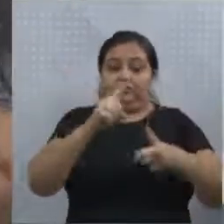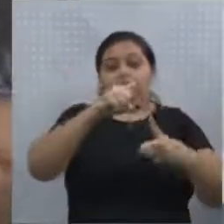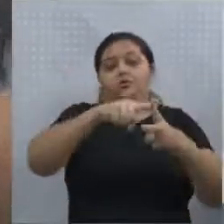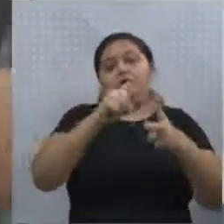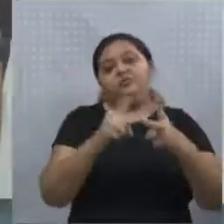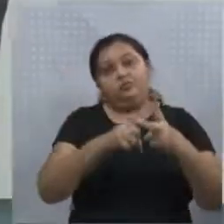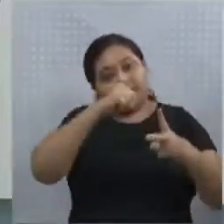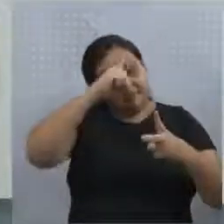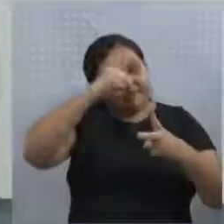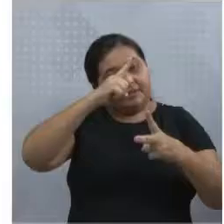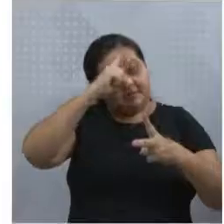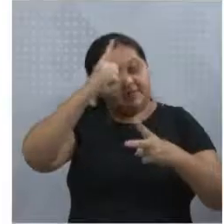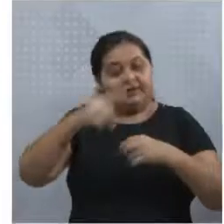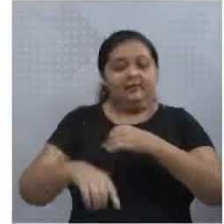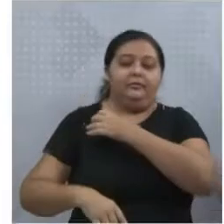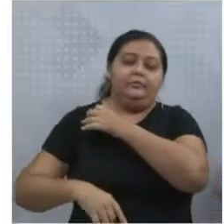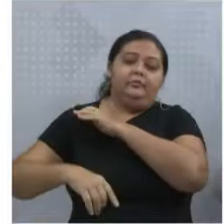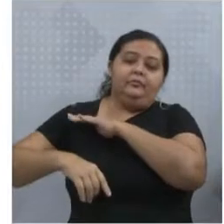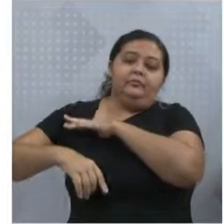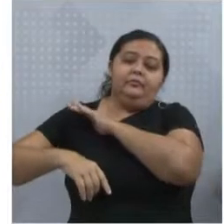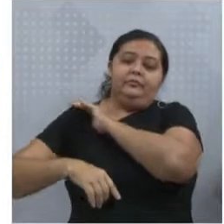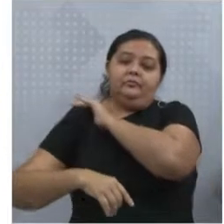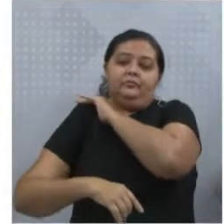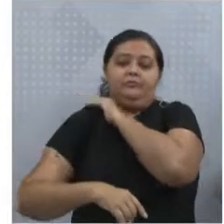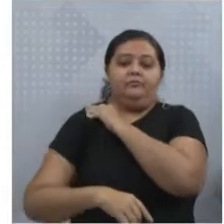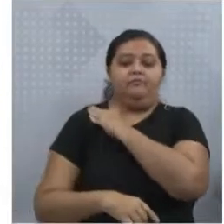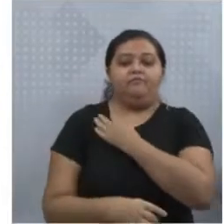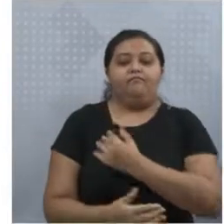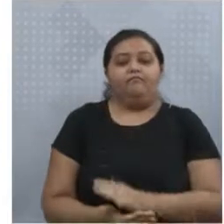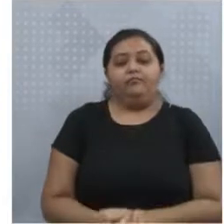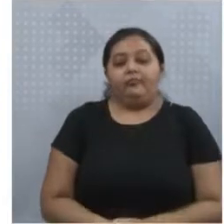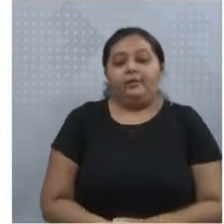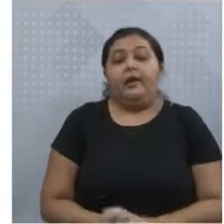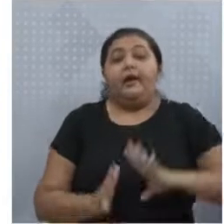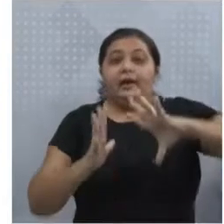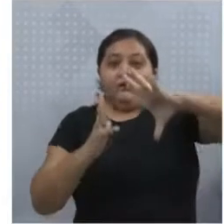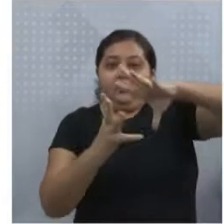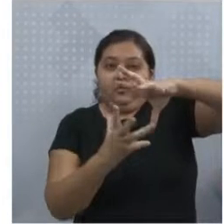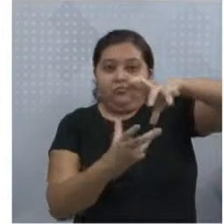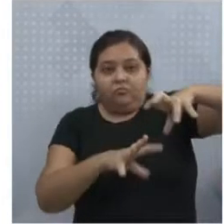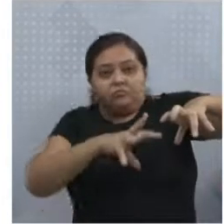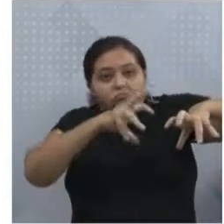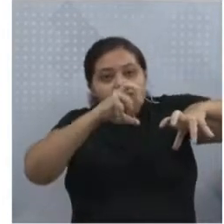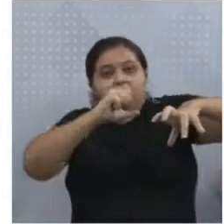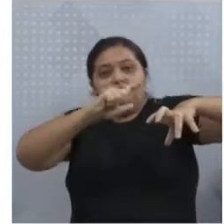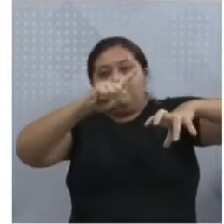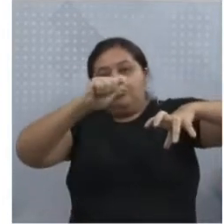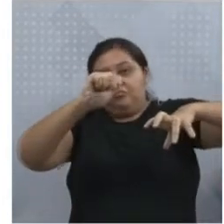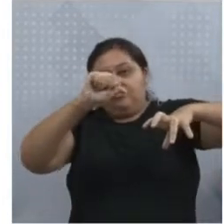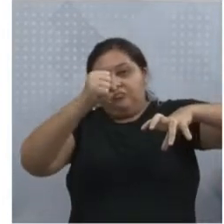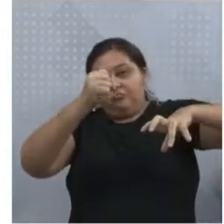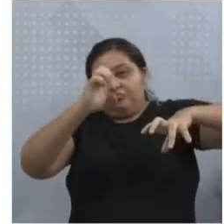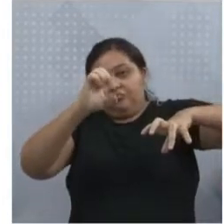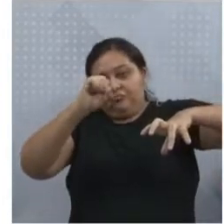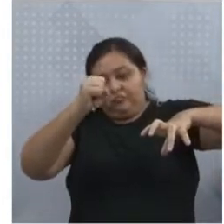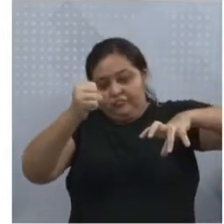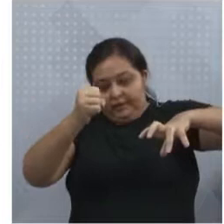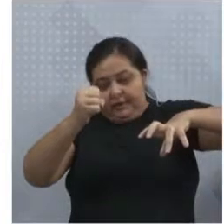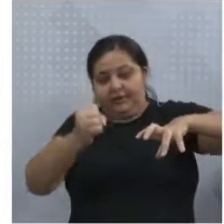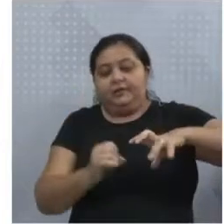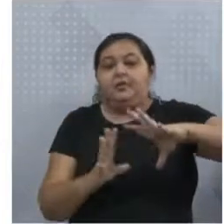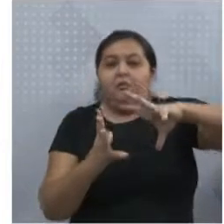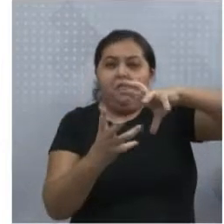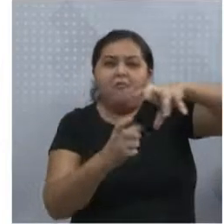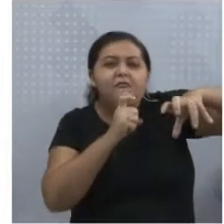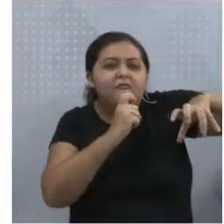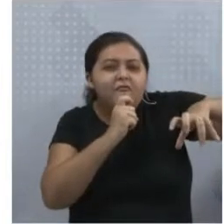tá? E aqui, entre elas, está a redução de gases, de acordo com a formação da Terra, o resfriamento da